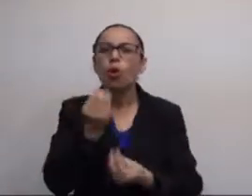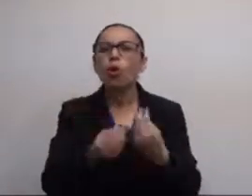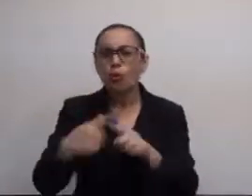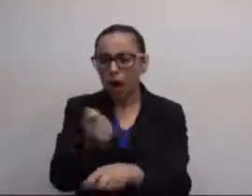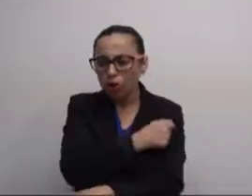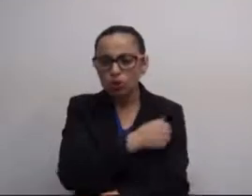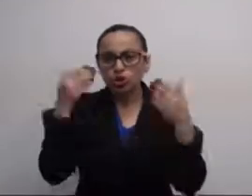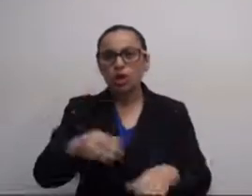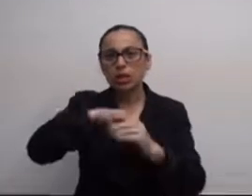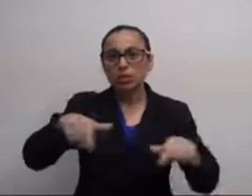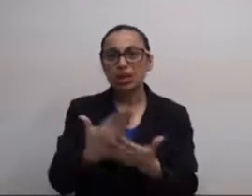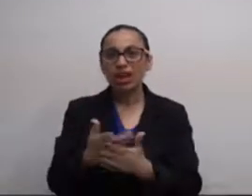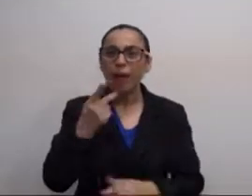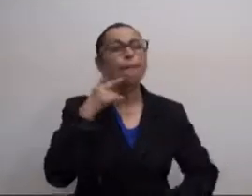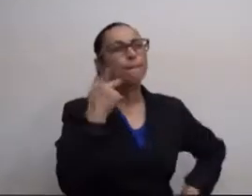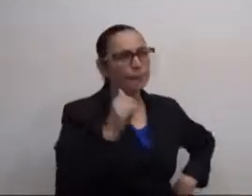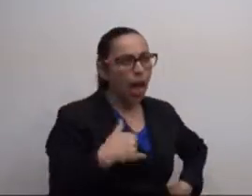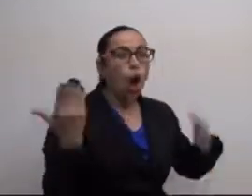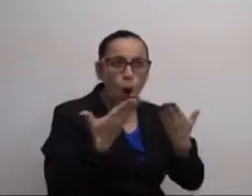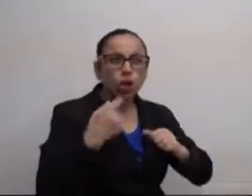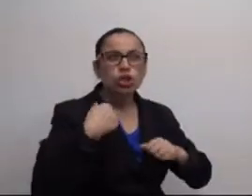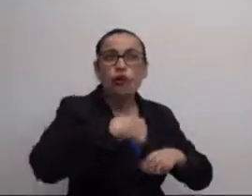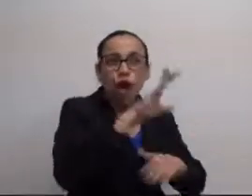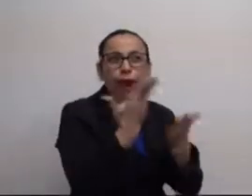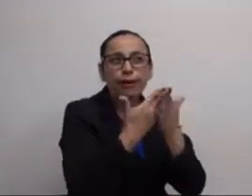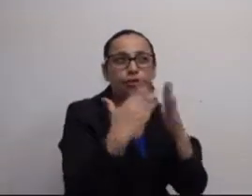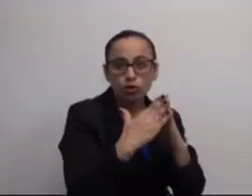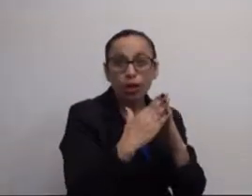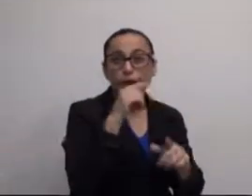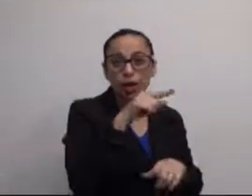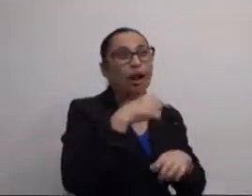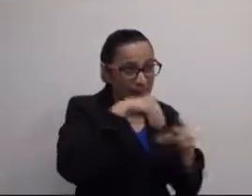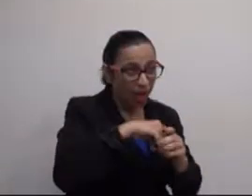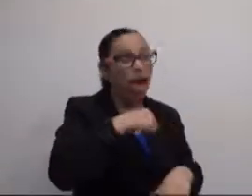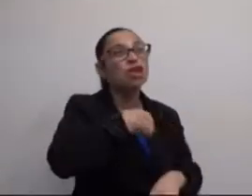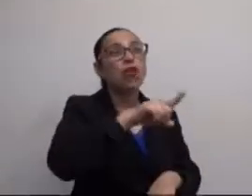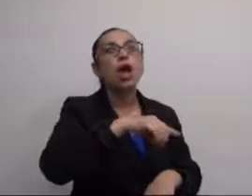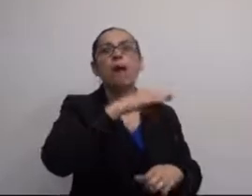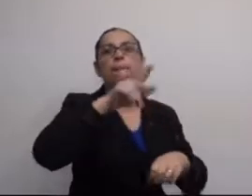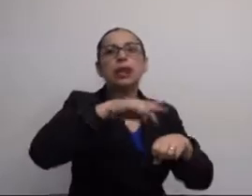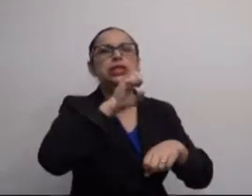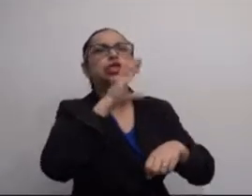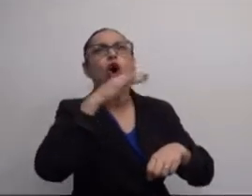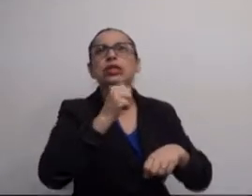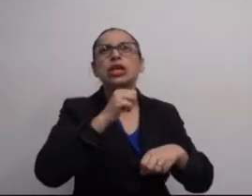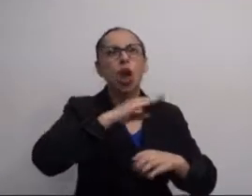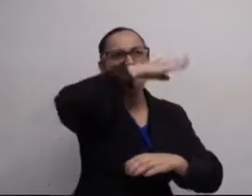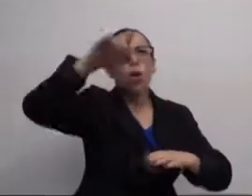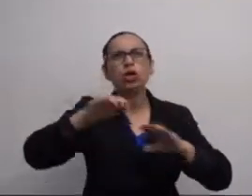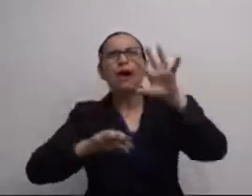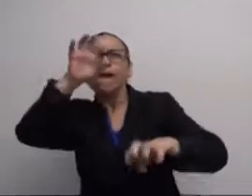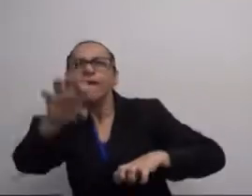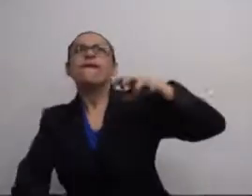comunidade, os próprios pais dos alunos ficam querendo saber, porque o menino chega em casa e fala Pai, hoje a gente foi lá pra